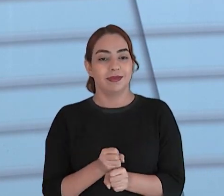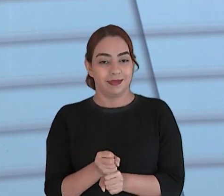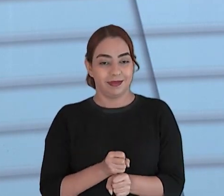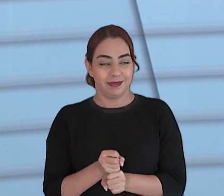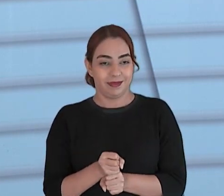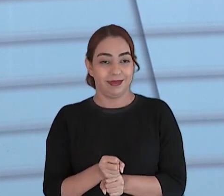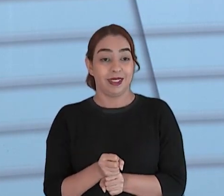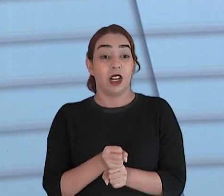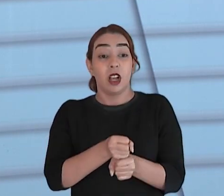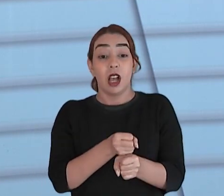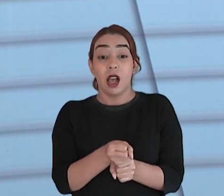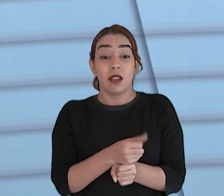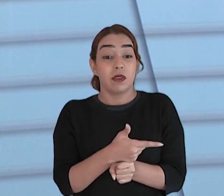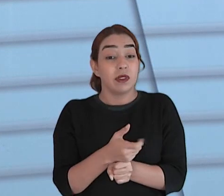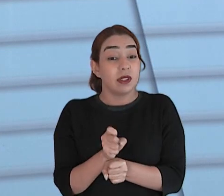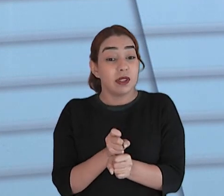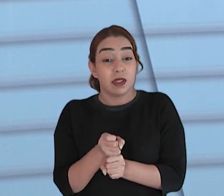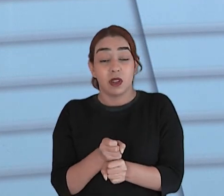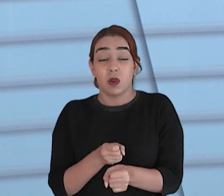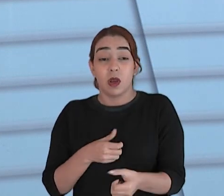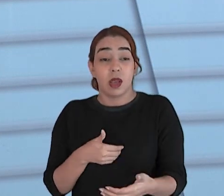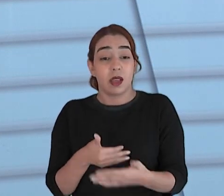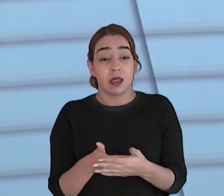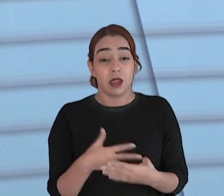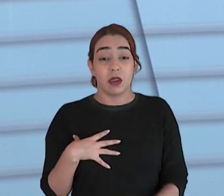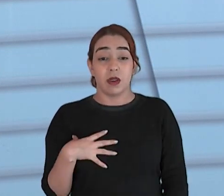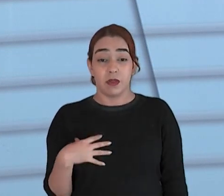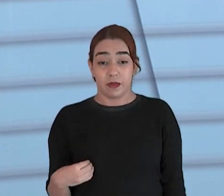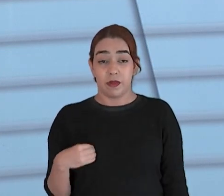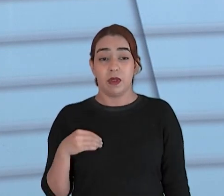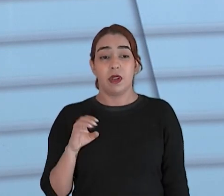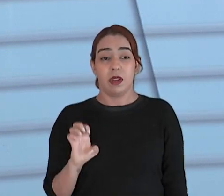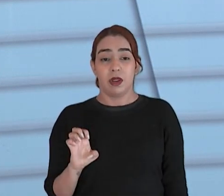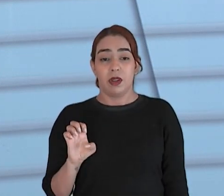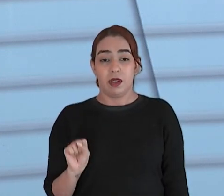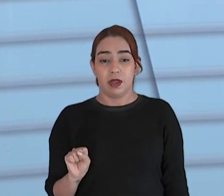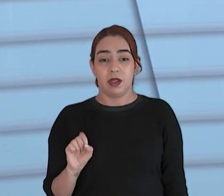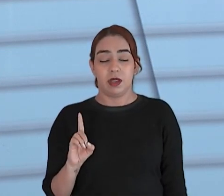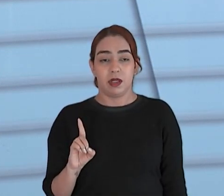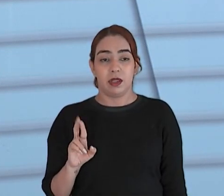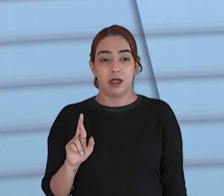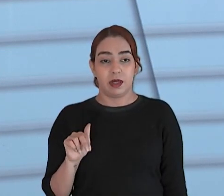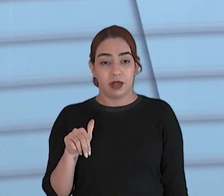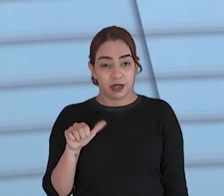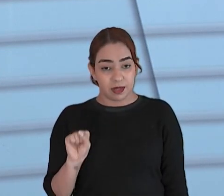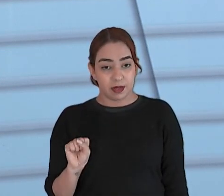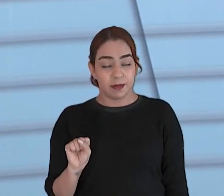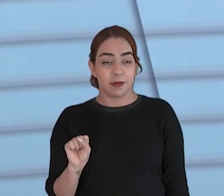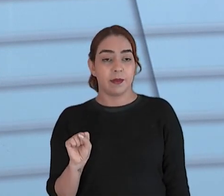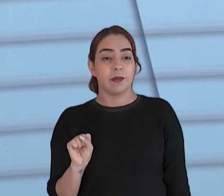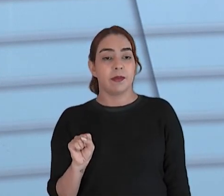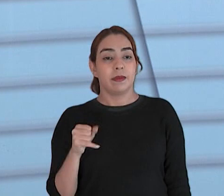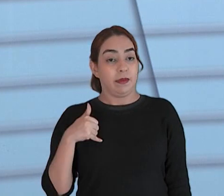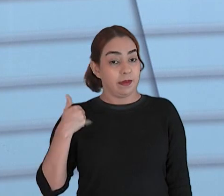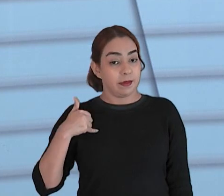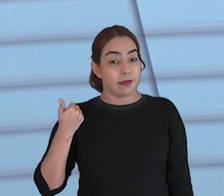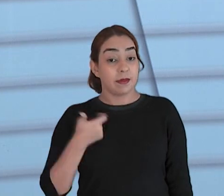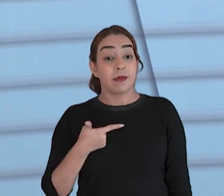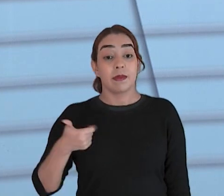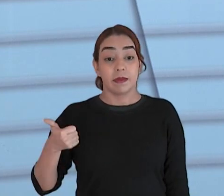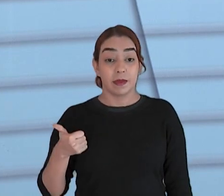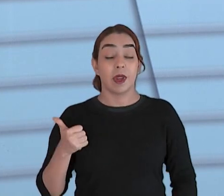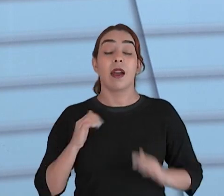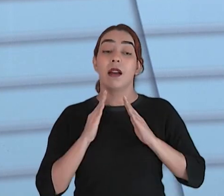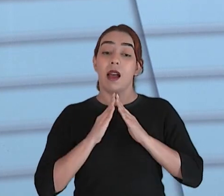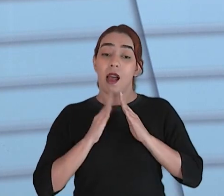mesmo endereço, no mesmo local. O senhor tem um filho, o Esdras. O Esdras, já tem 21 anos, meu filho. Nasceu na casa que a gente